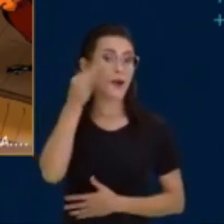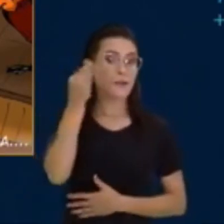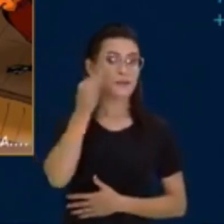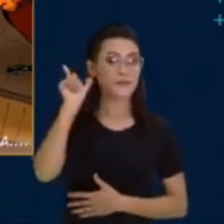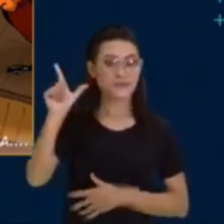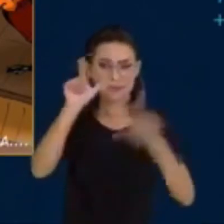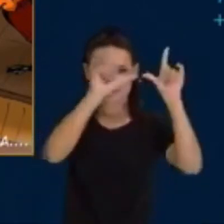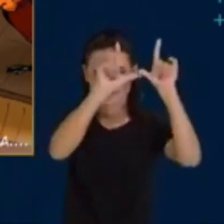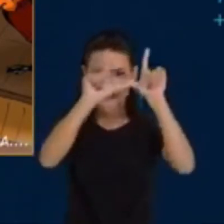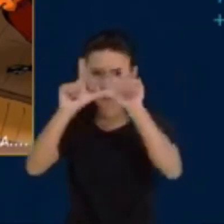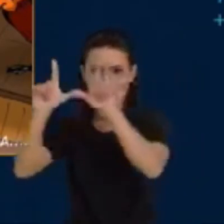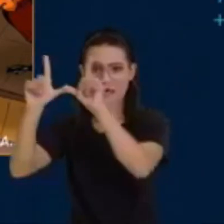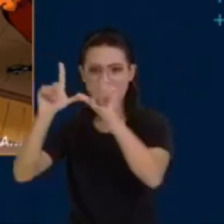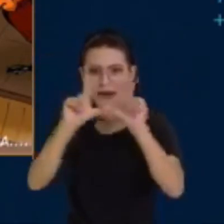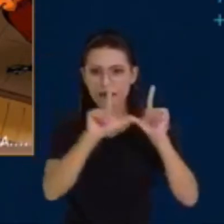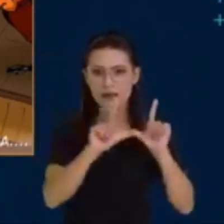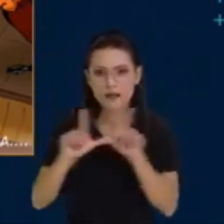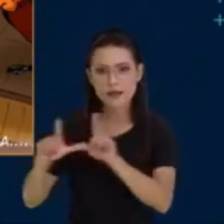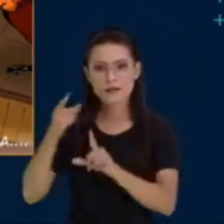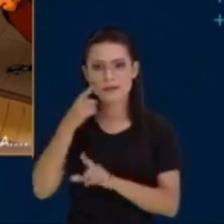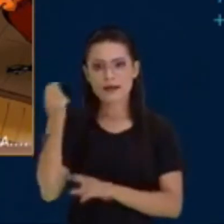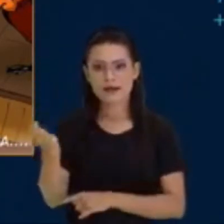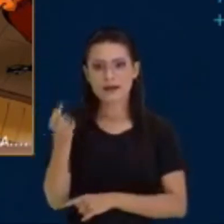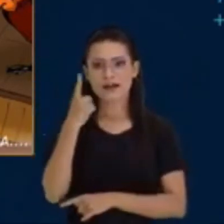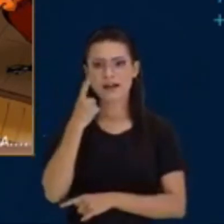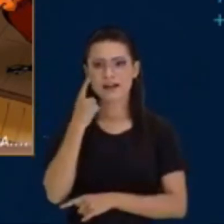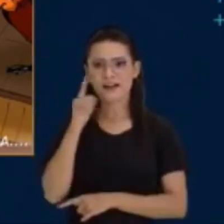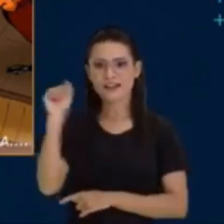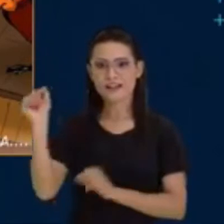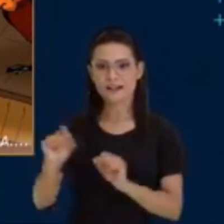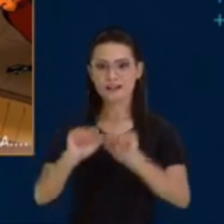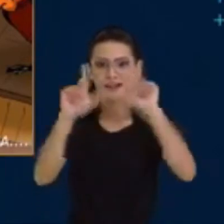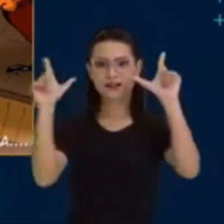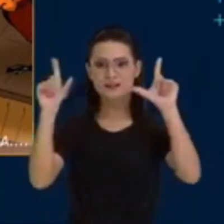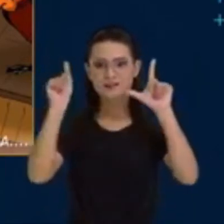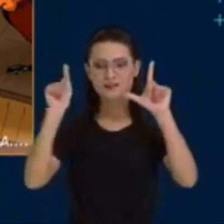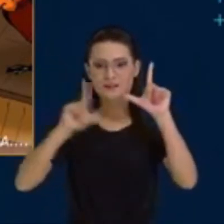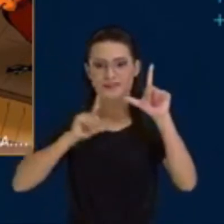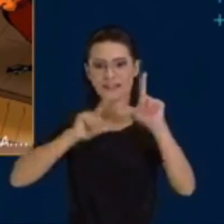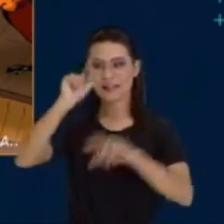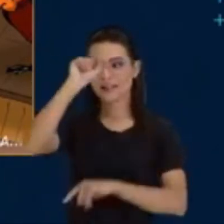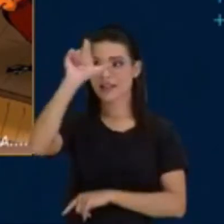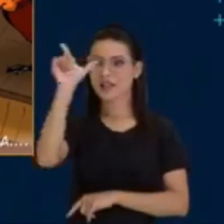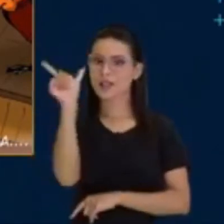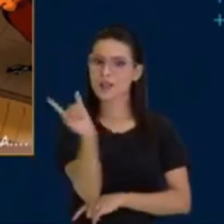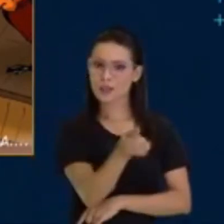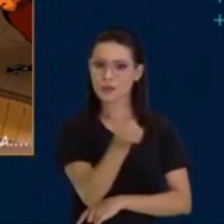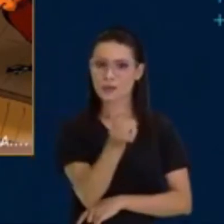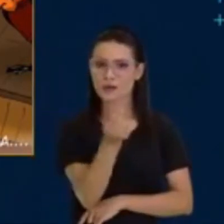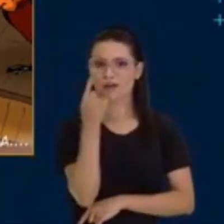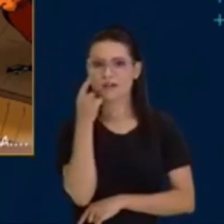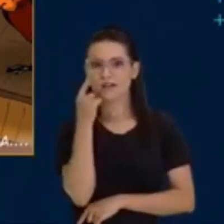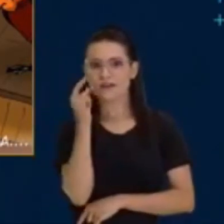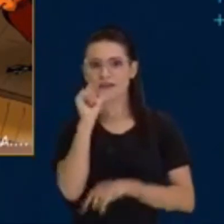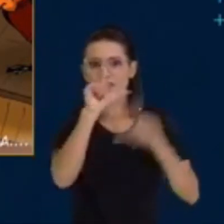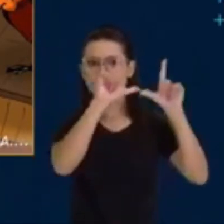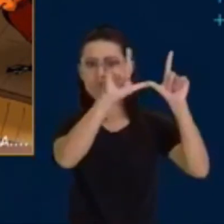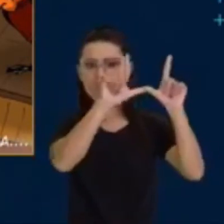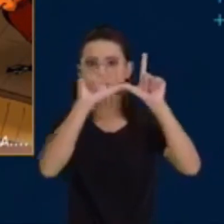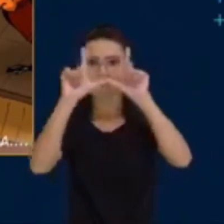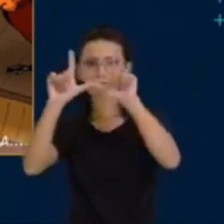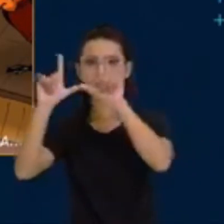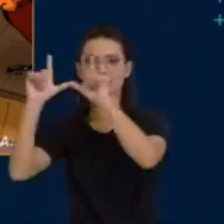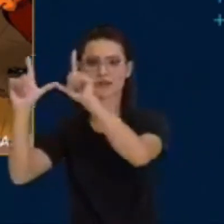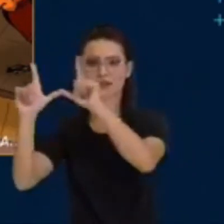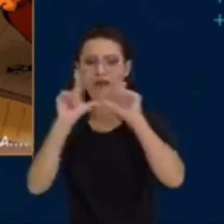quadrinhos, aparece a Lua. No quinto quadrinho, aliás, no terceiro, no quarto e no quinto, até o sexto quadrinho, aparece a